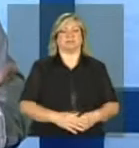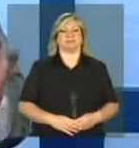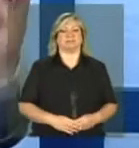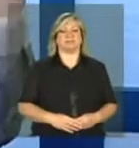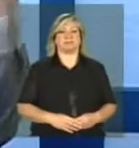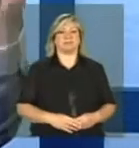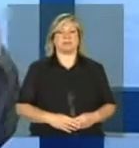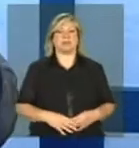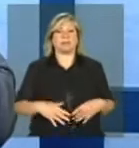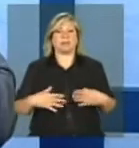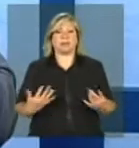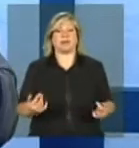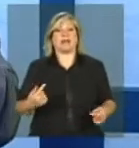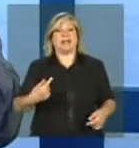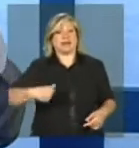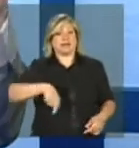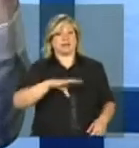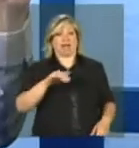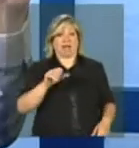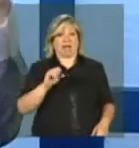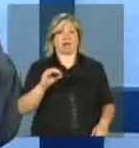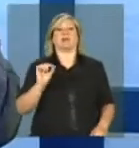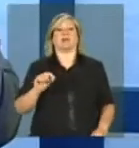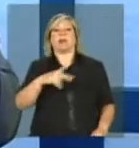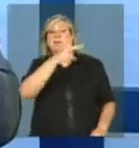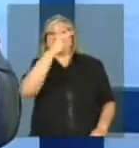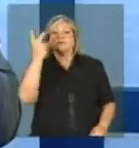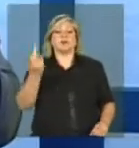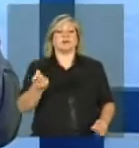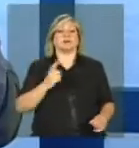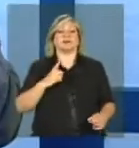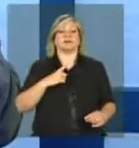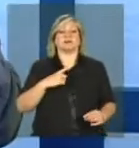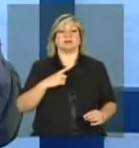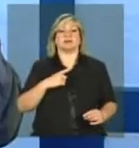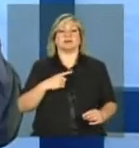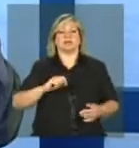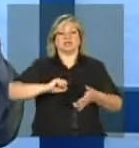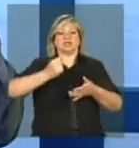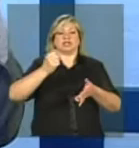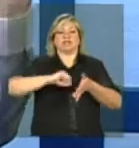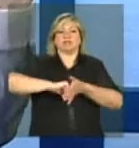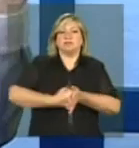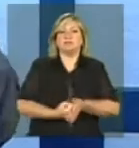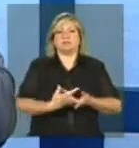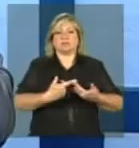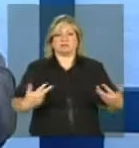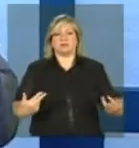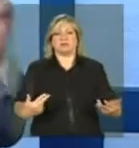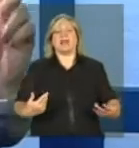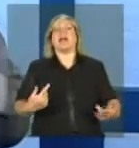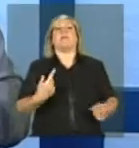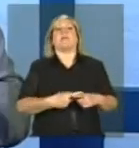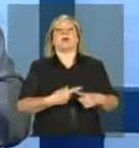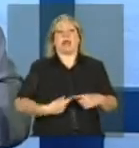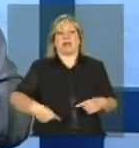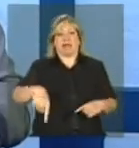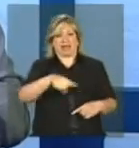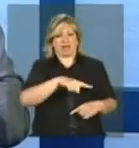Nesse caso, não localizados, eles entram, eles são caracterizados como um descumprimento dessas